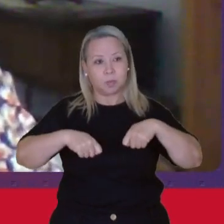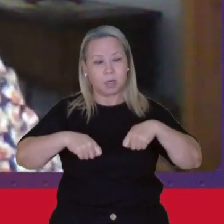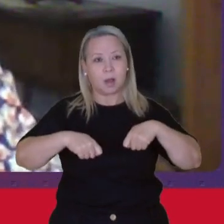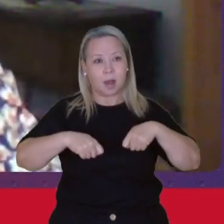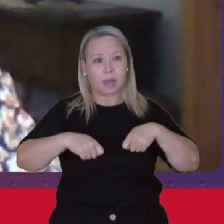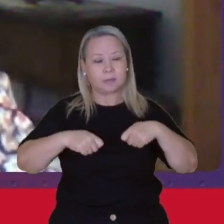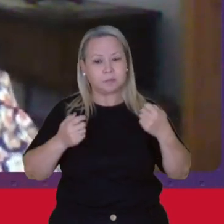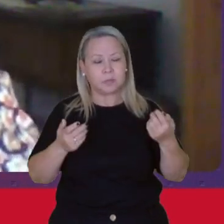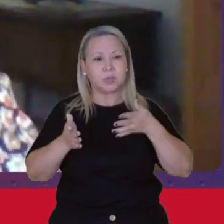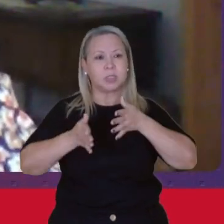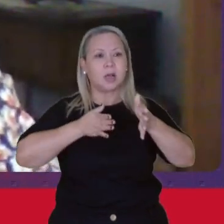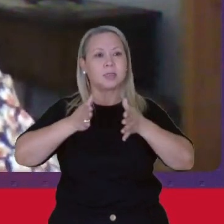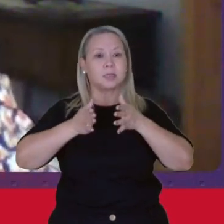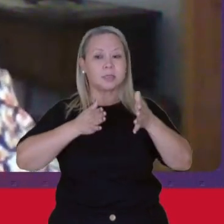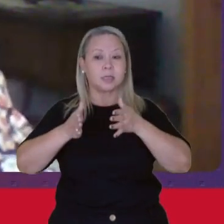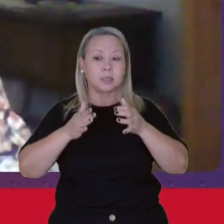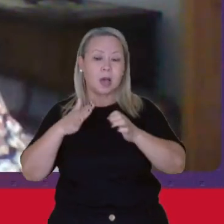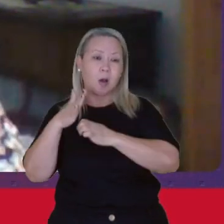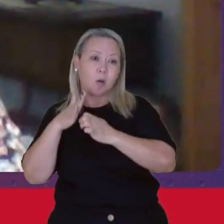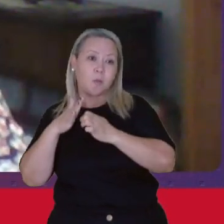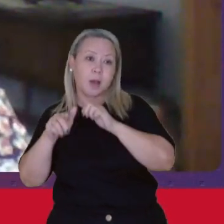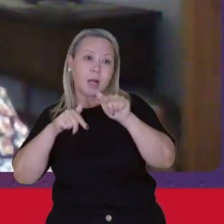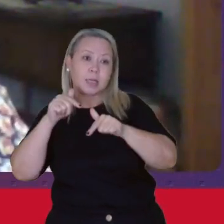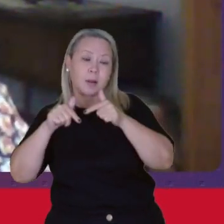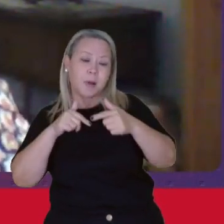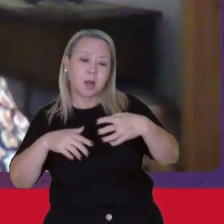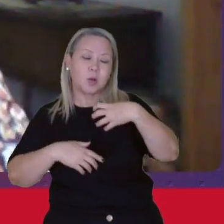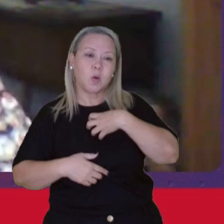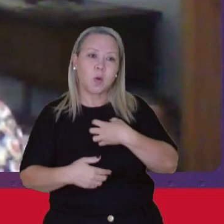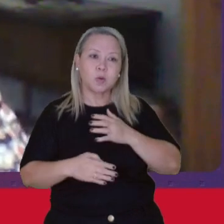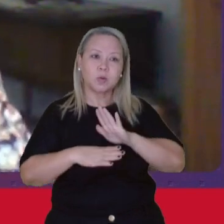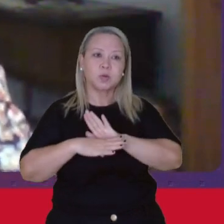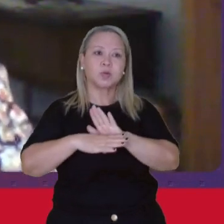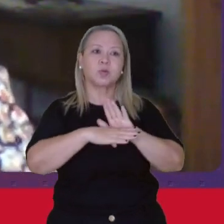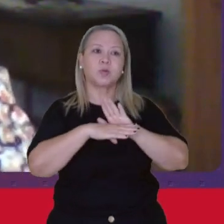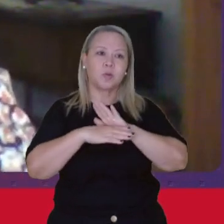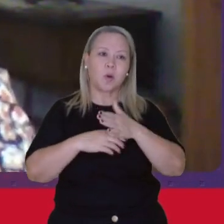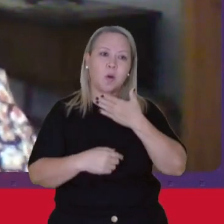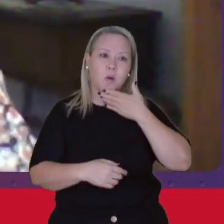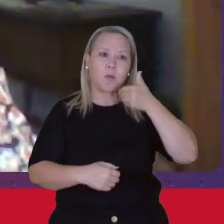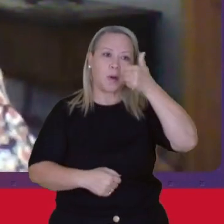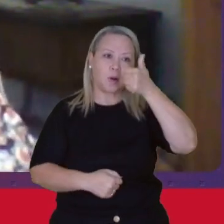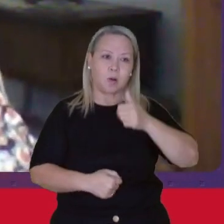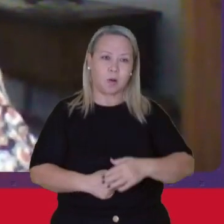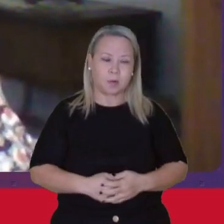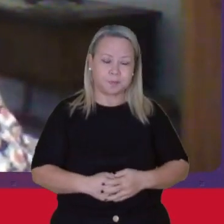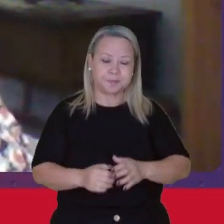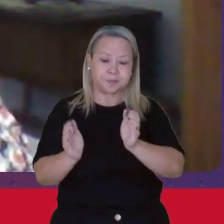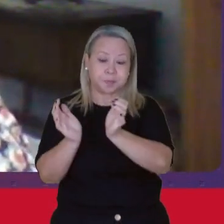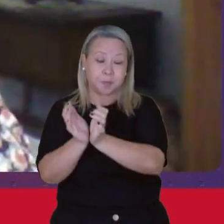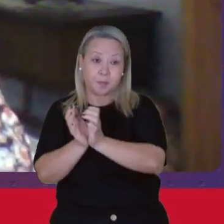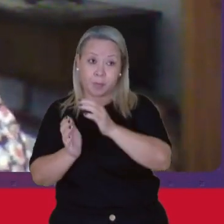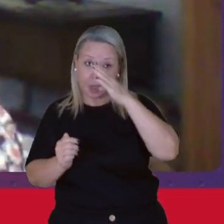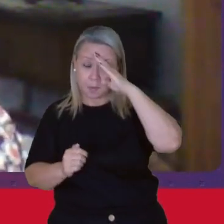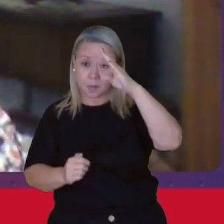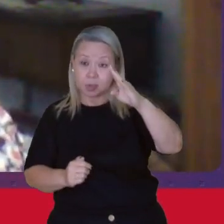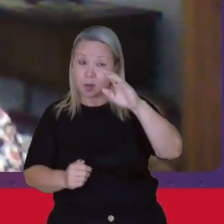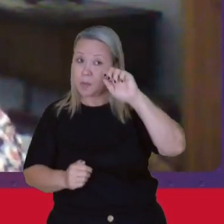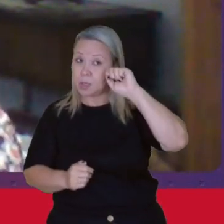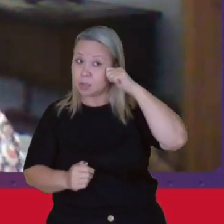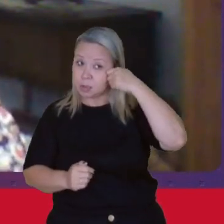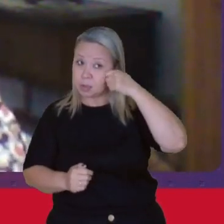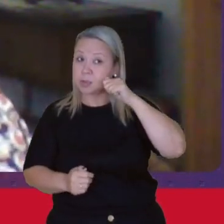acessar o mercado de trabalho Em condições mais favoráveis Então, a maior parte, principalmente as mulheres e as mulheres negras